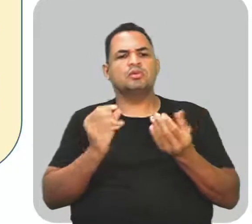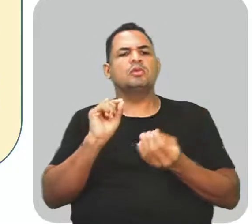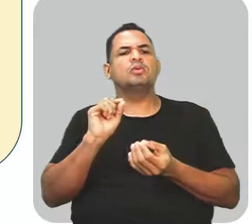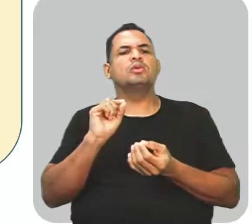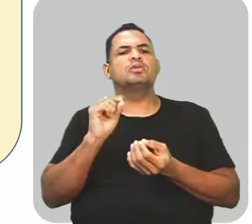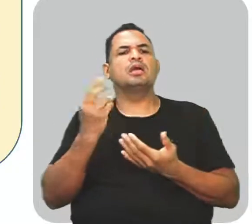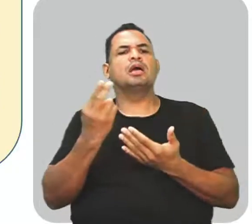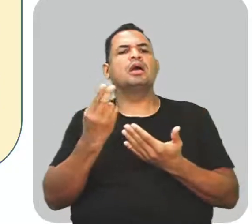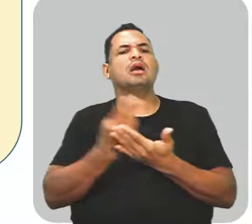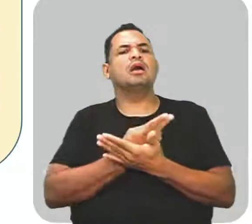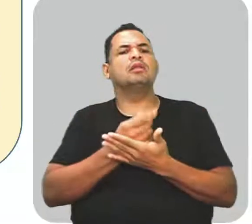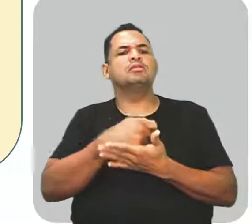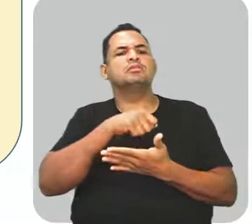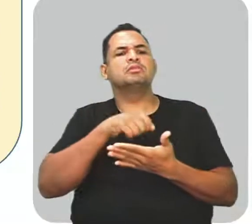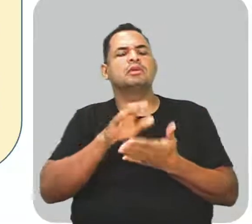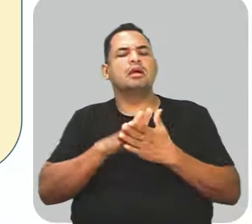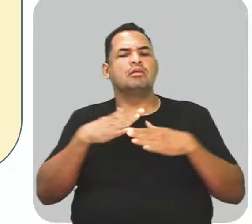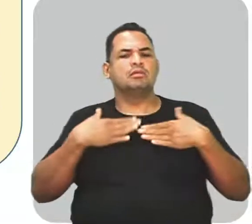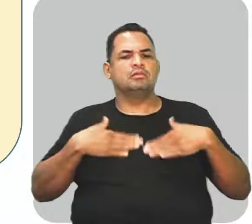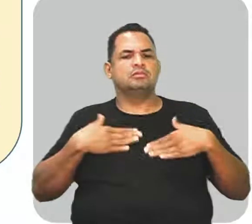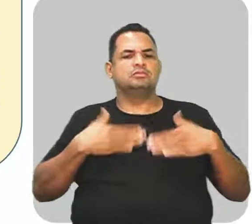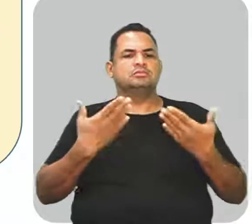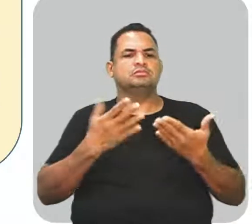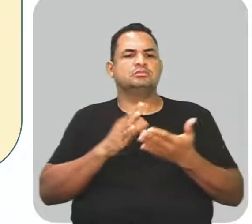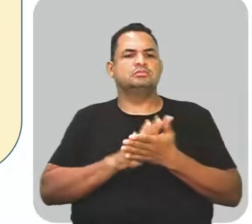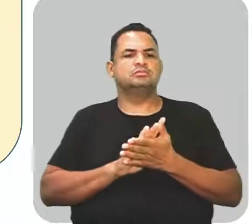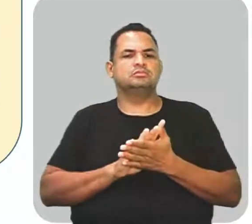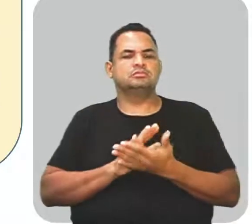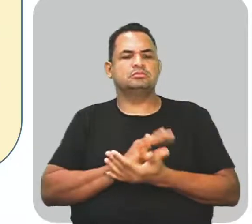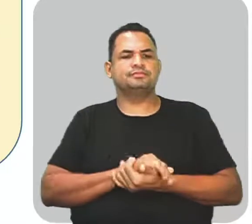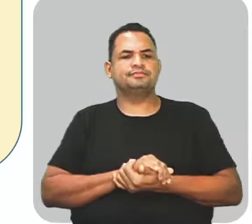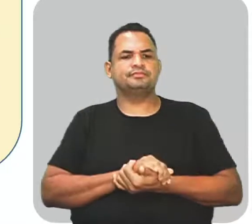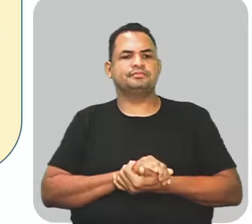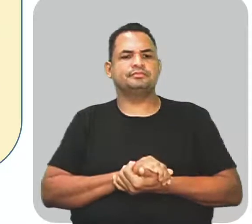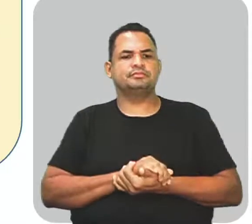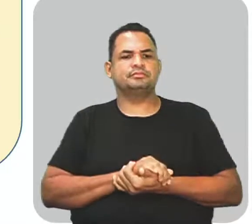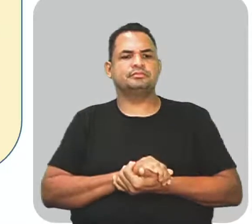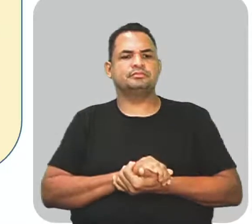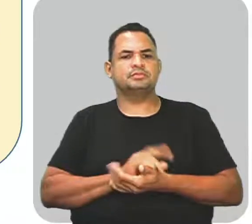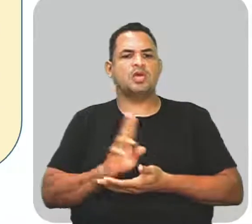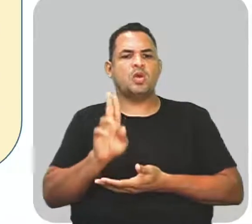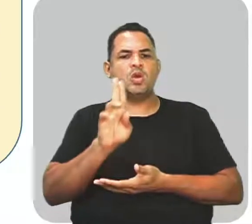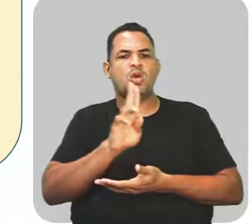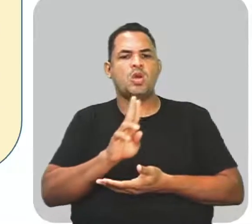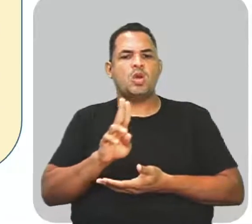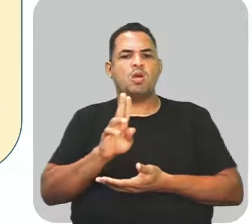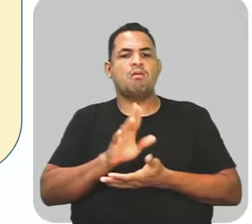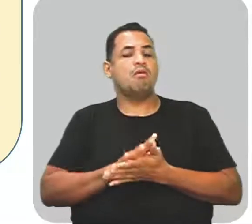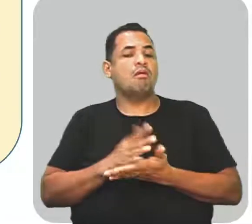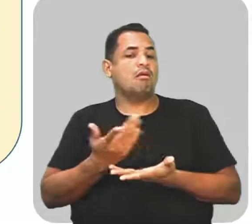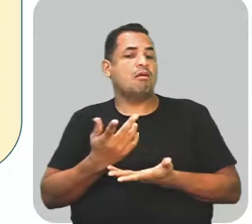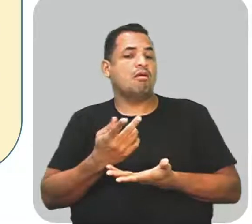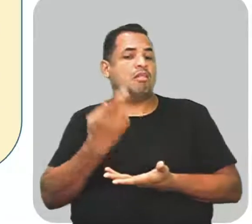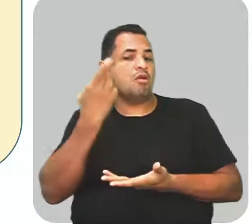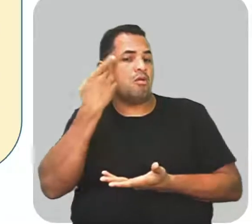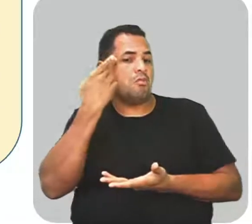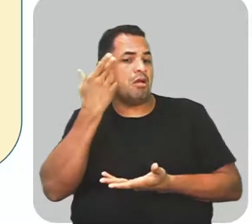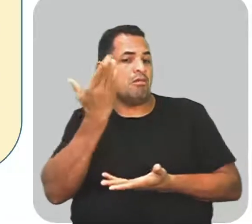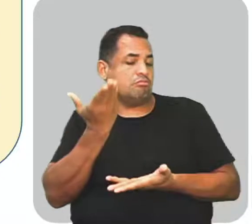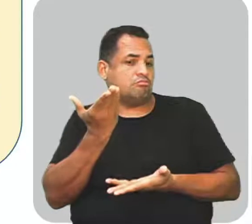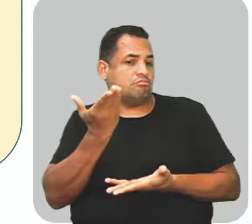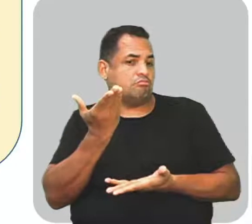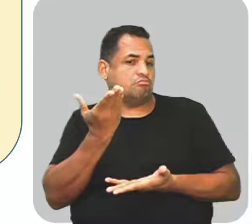aqui está escrito errado. Não, calma, não é um descuido. Elas são empregadas de maneira proposital